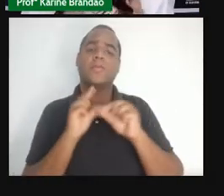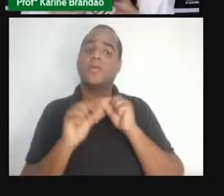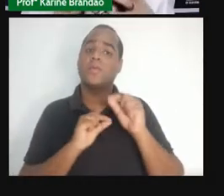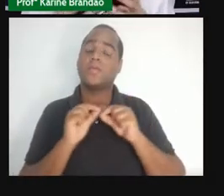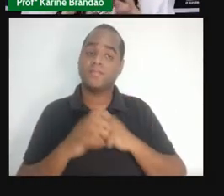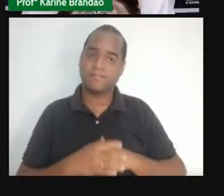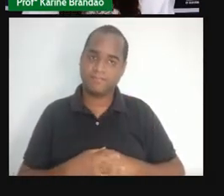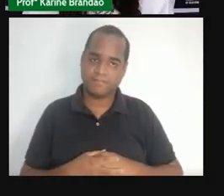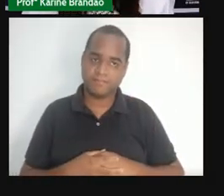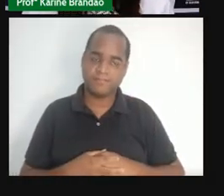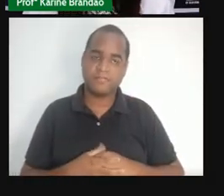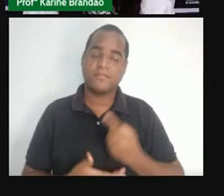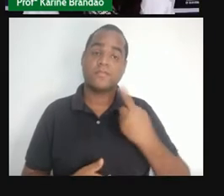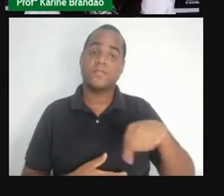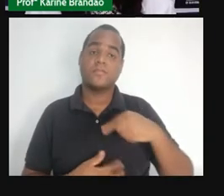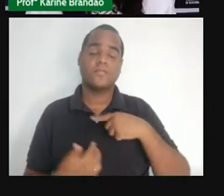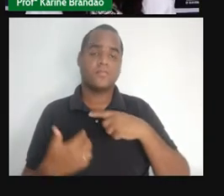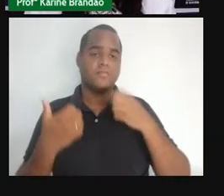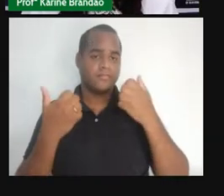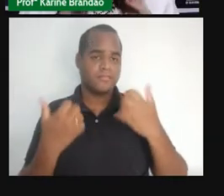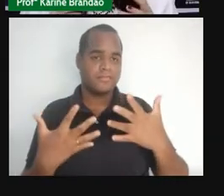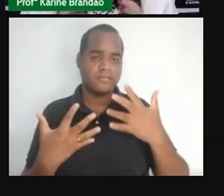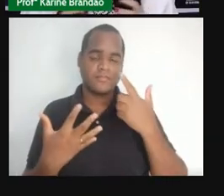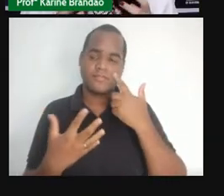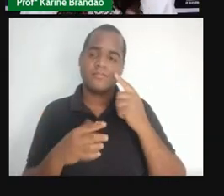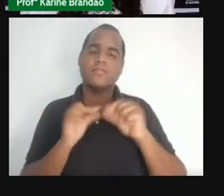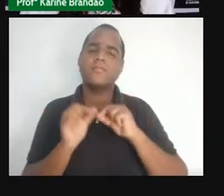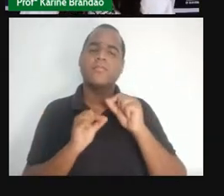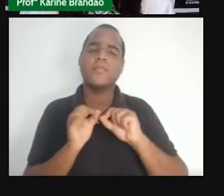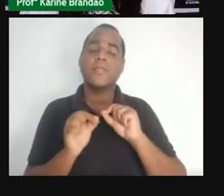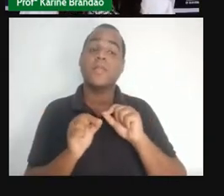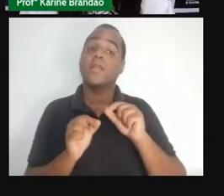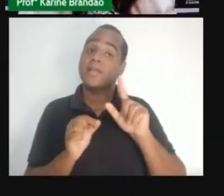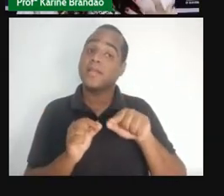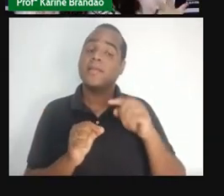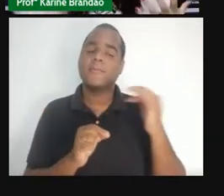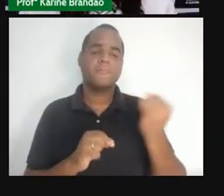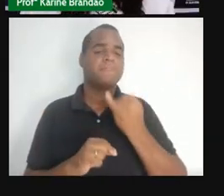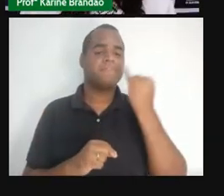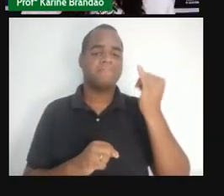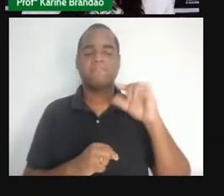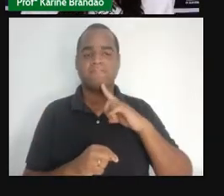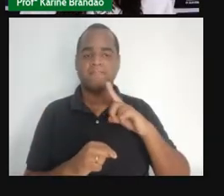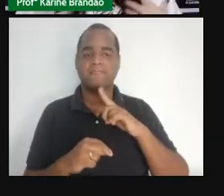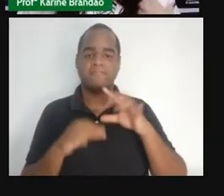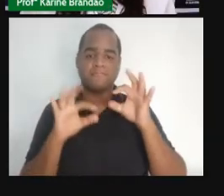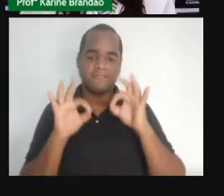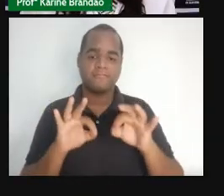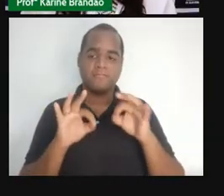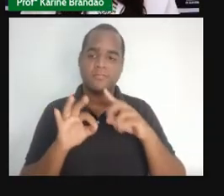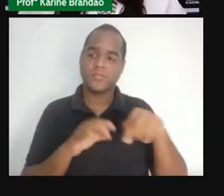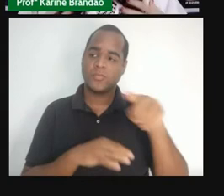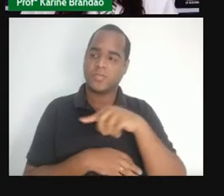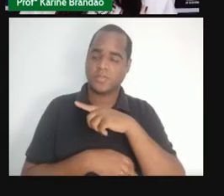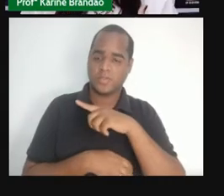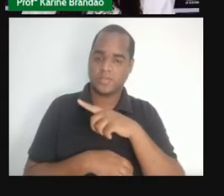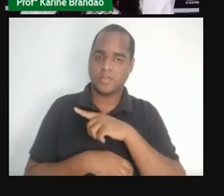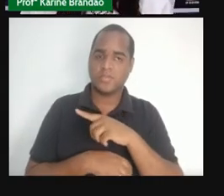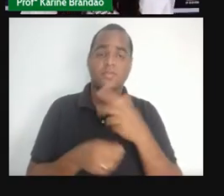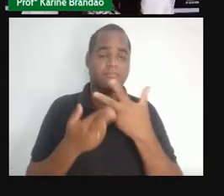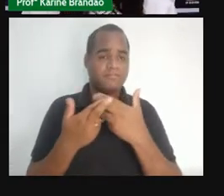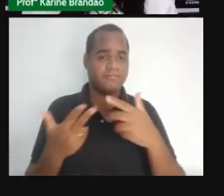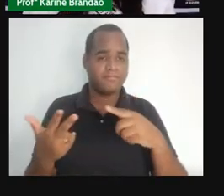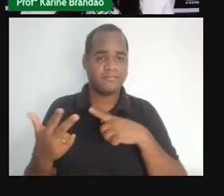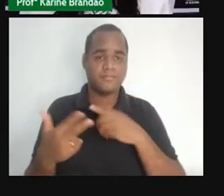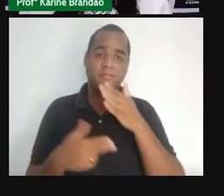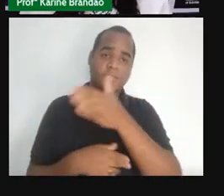né? E que a PRO também começa a chamar a atenção aqui. É importante e o mais adequado é que quando a gente for a